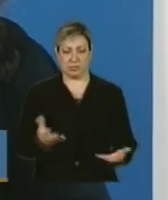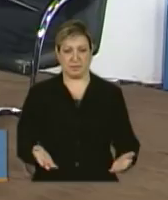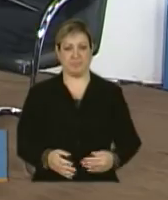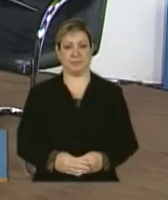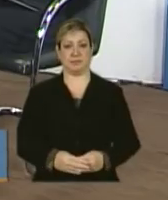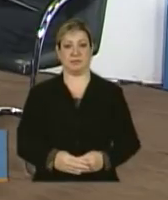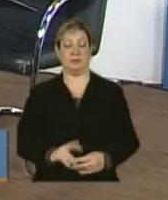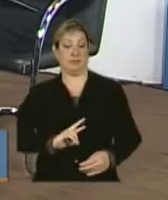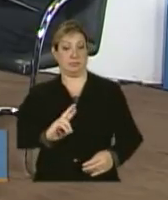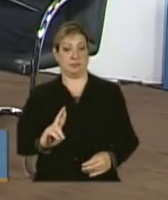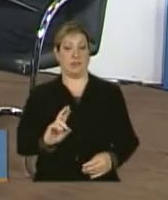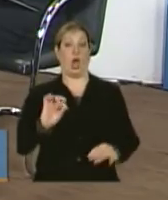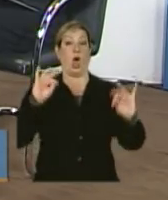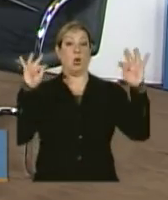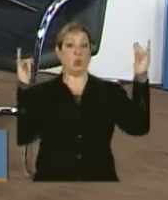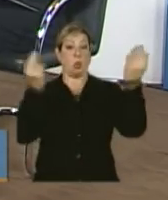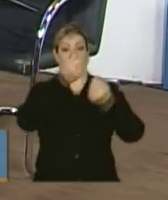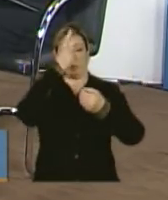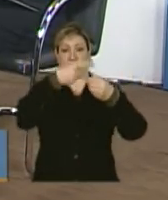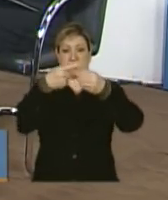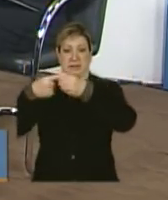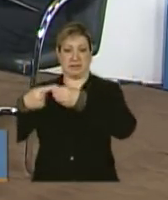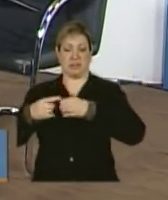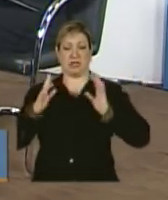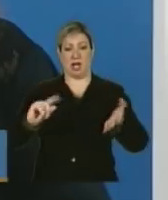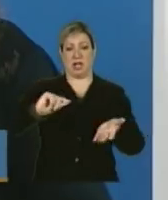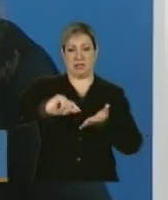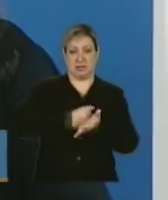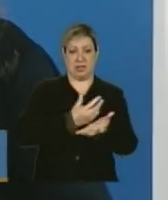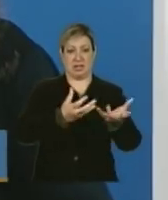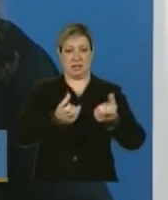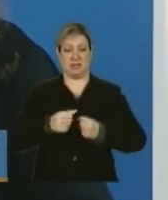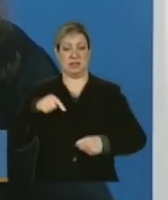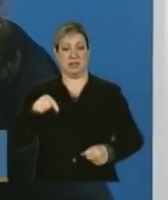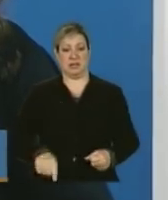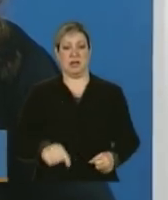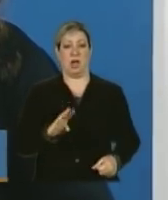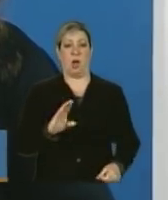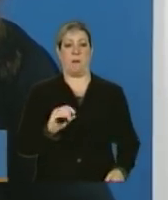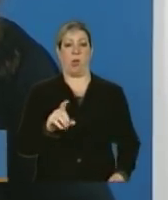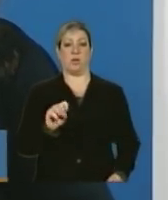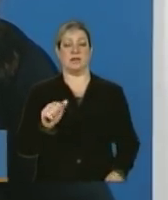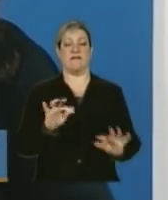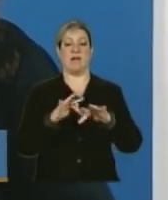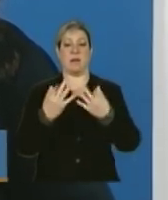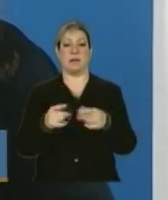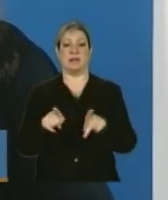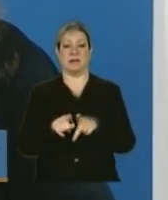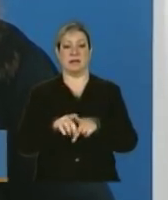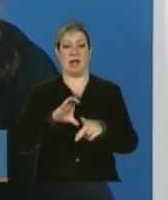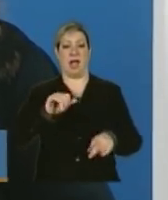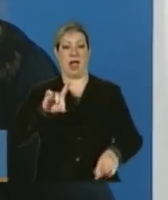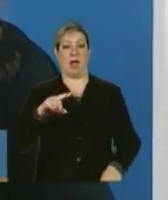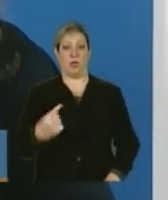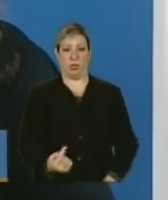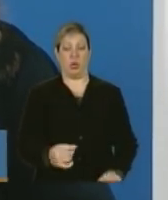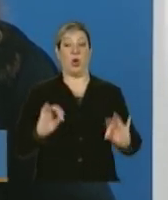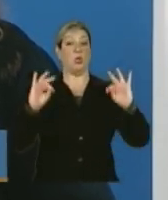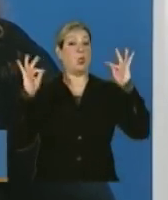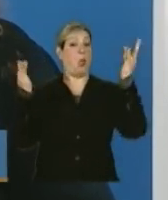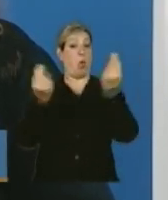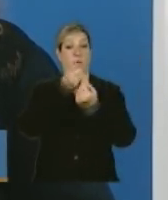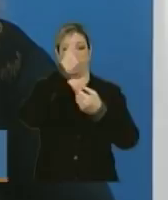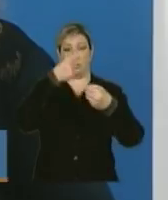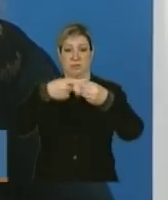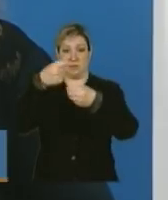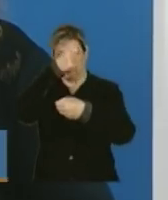assinaram um termo de adesão ao Bolsa Família e ao Cadastro Único. Então, nesse termo de adesão, todos eles se comprometeram